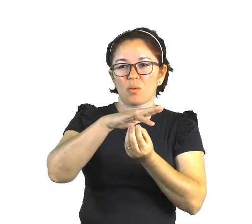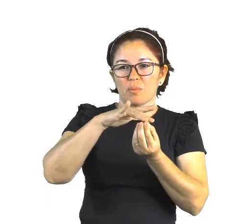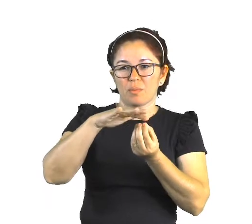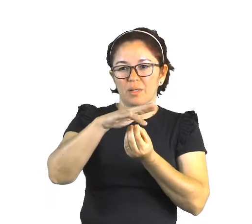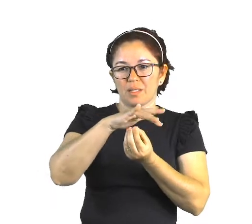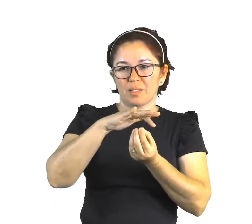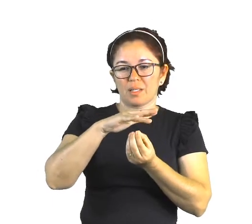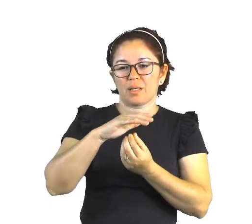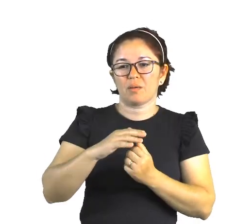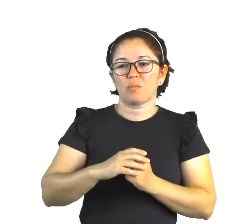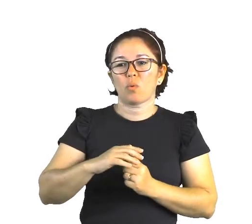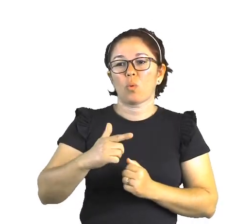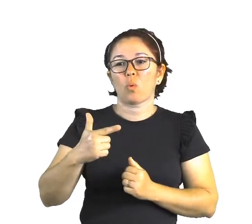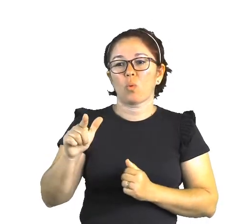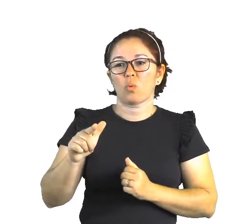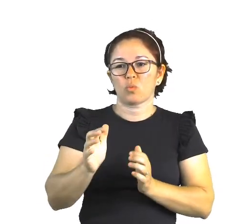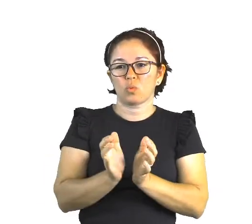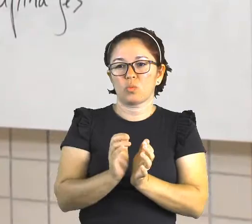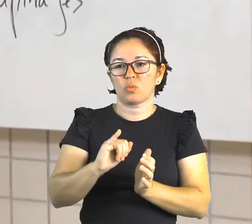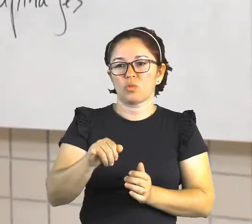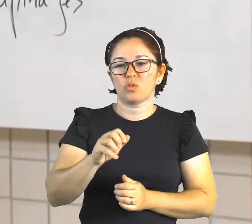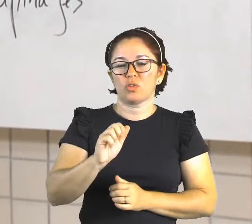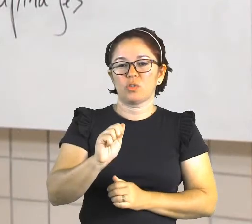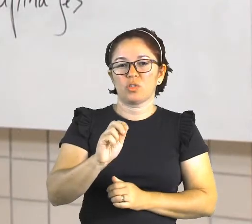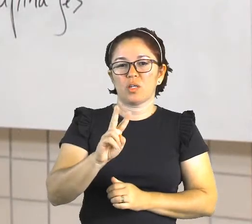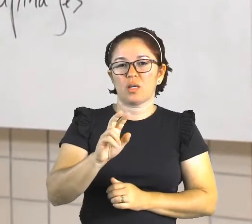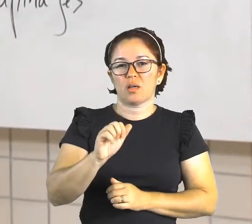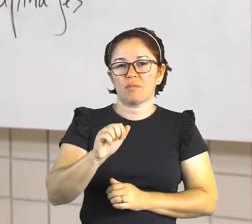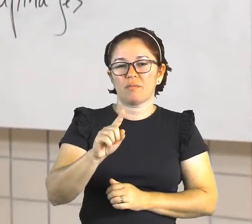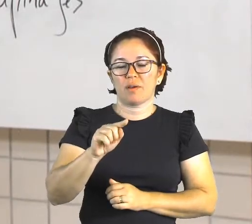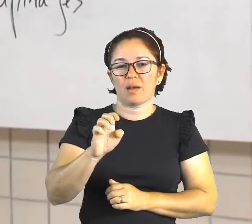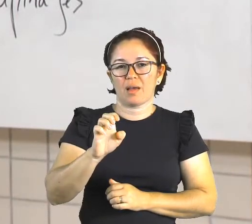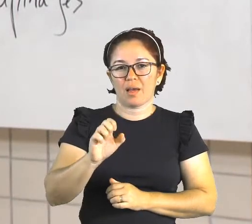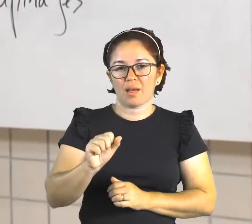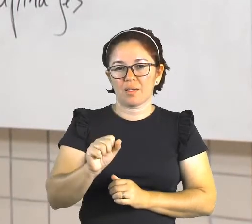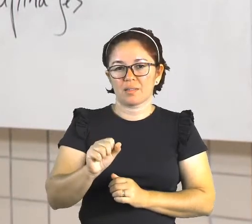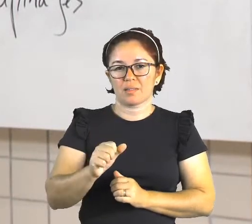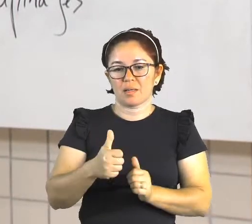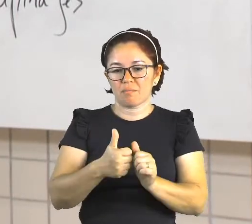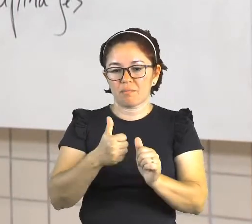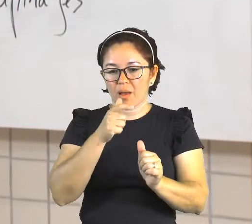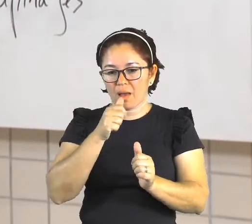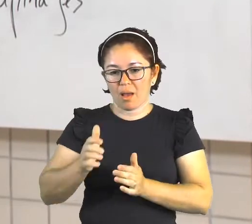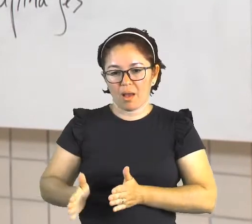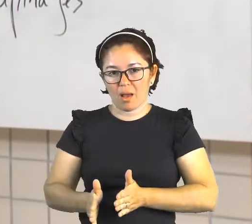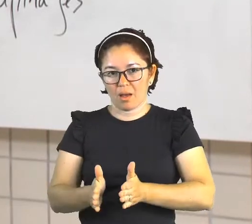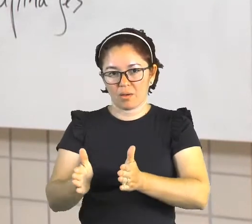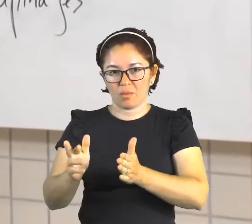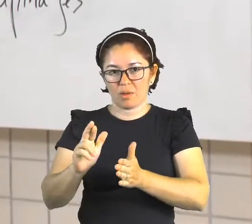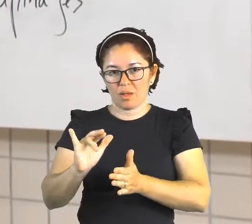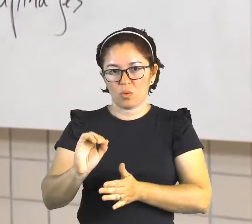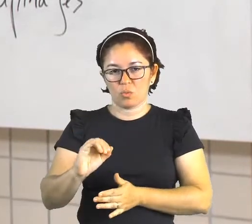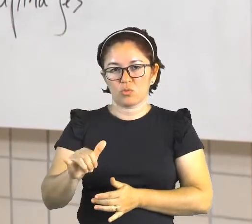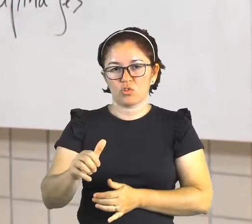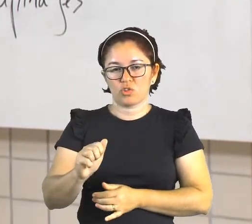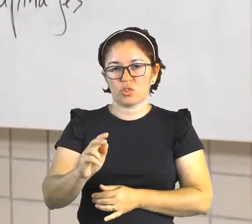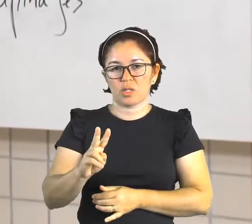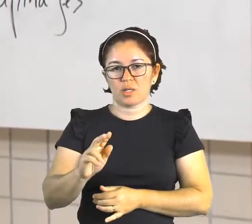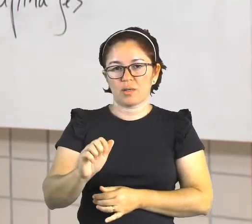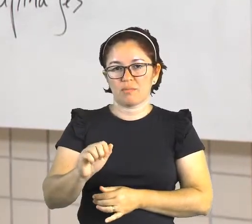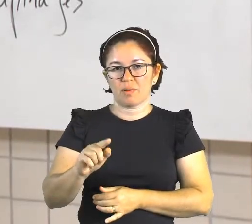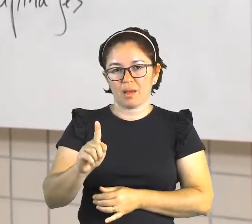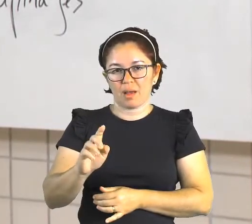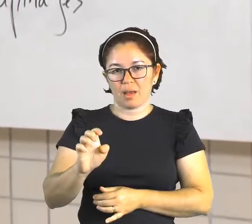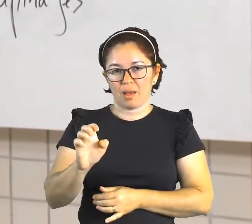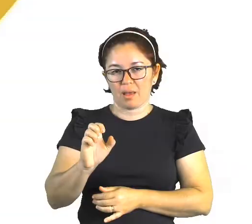Javaé. Os xerentes, em Tocantins, no rio Tocantins, na região do funil. Vamos lá.